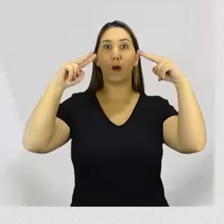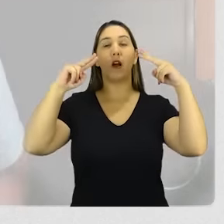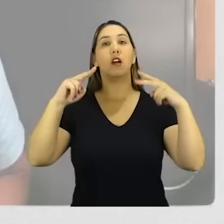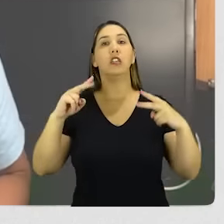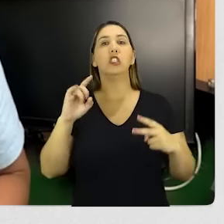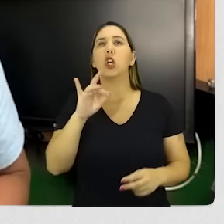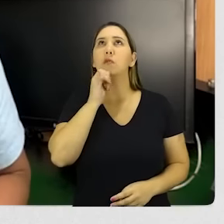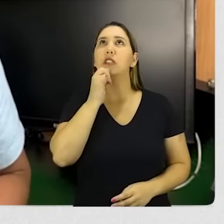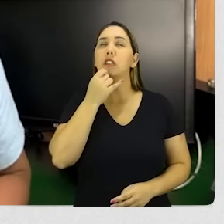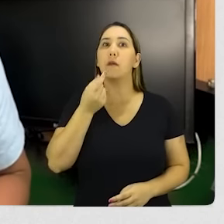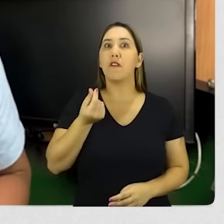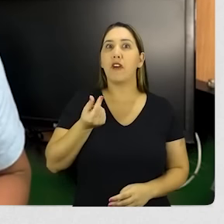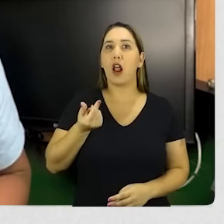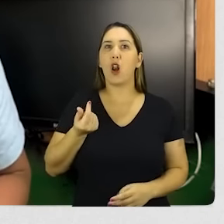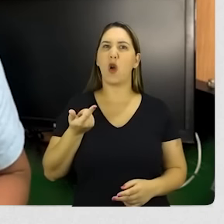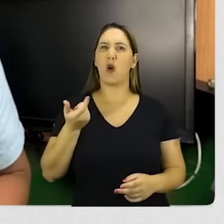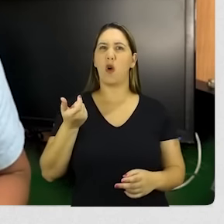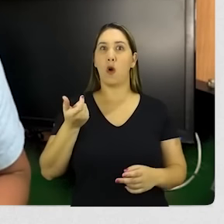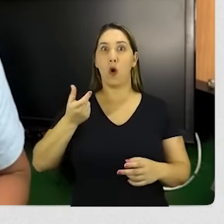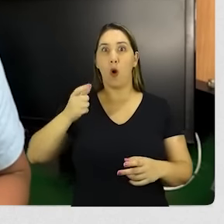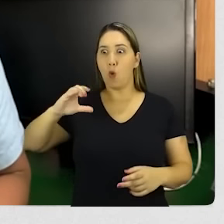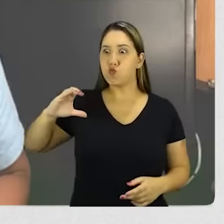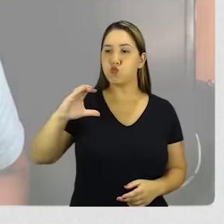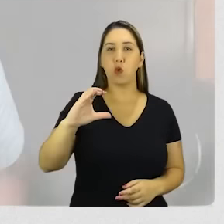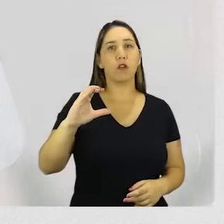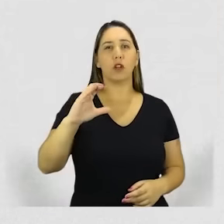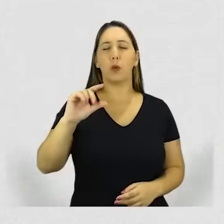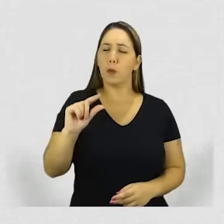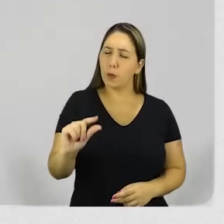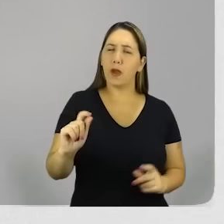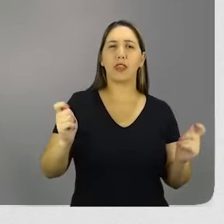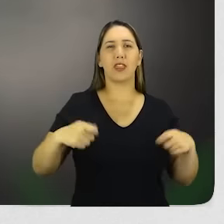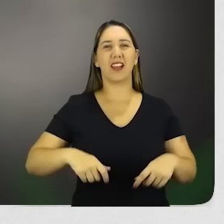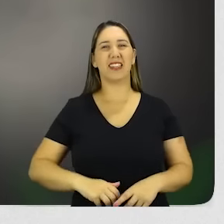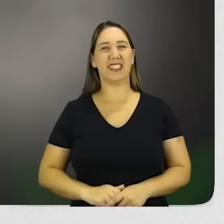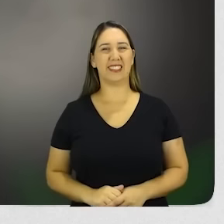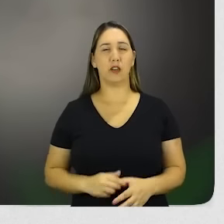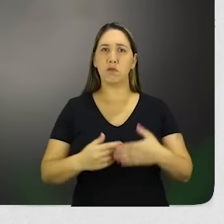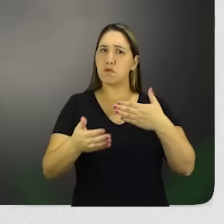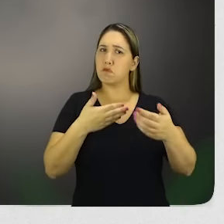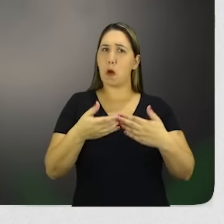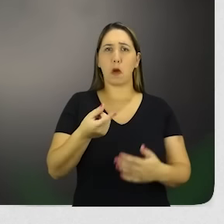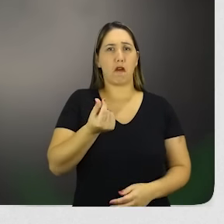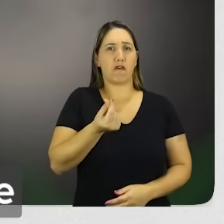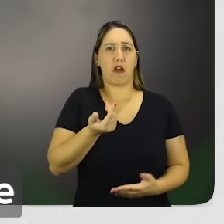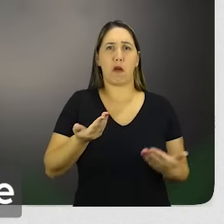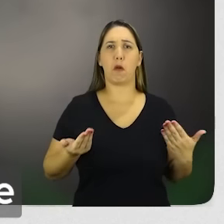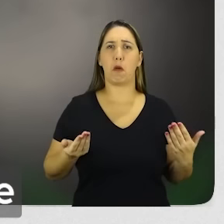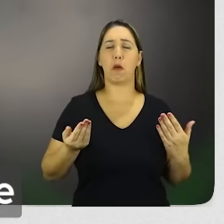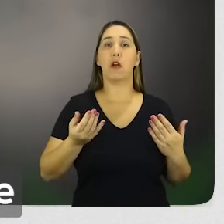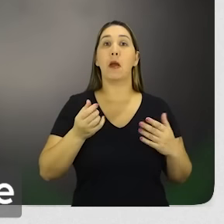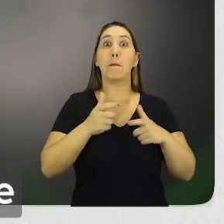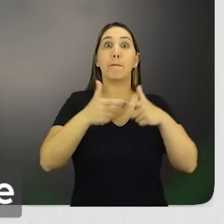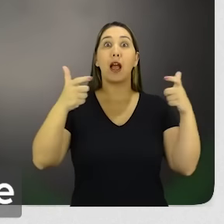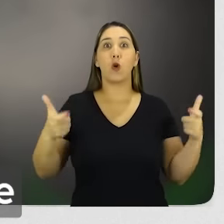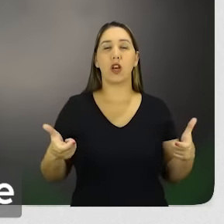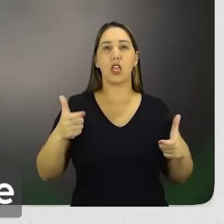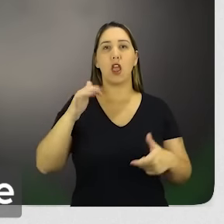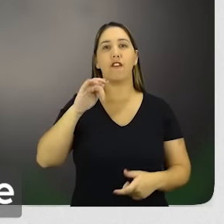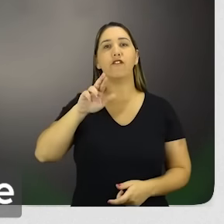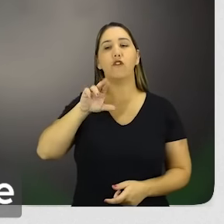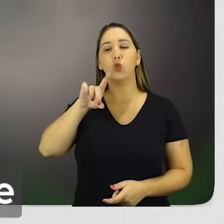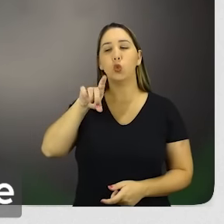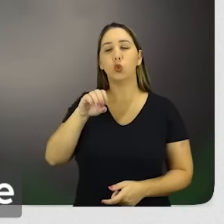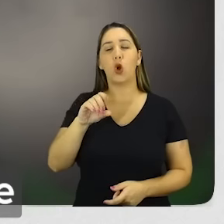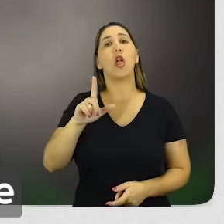e não necessariamente com valor agressivo, a gente pode começar com valor pequeno. Dá para aplicar qualquer valor e a grande maioria dos